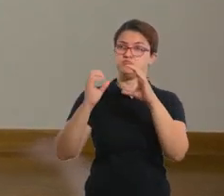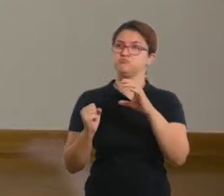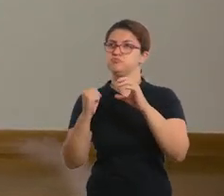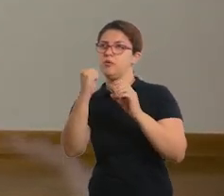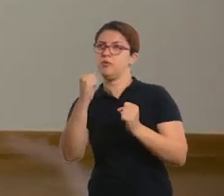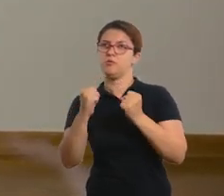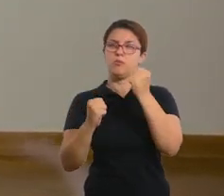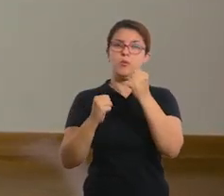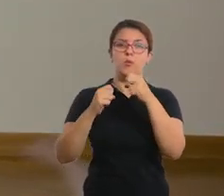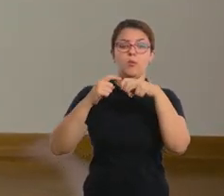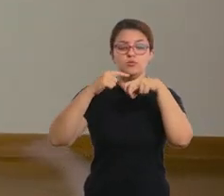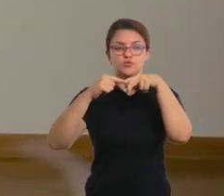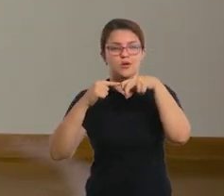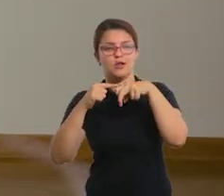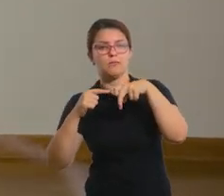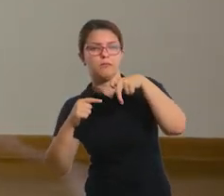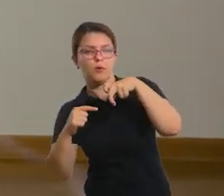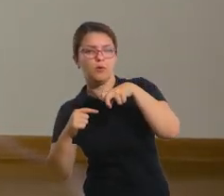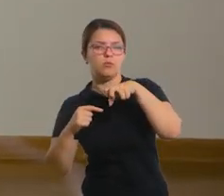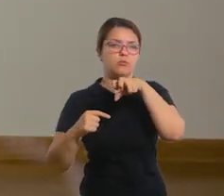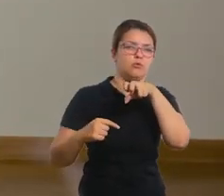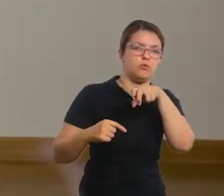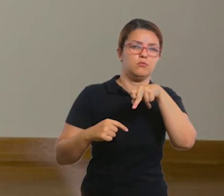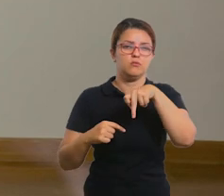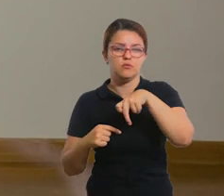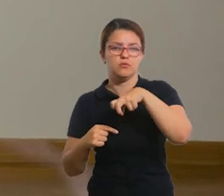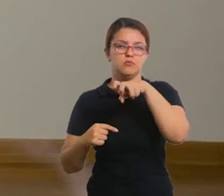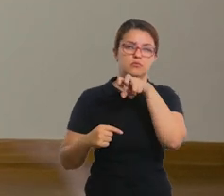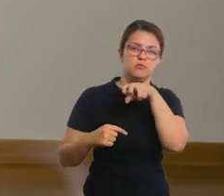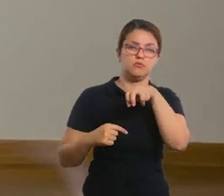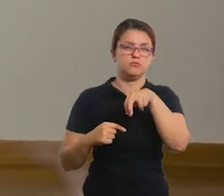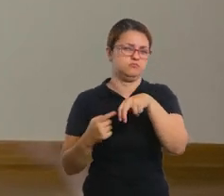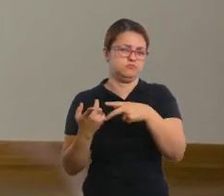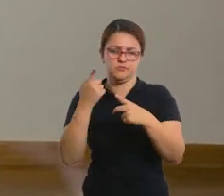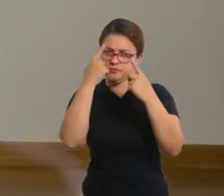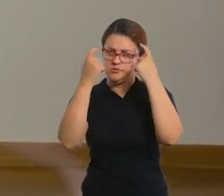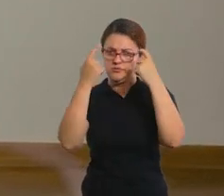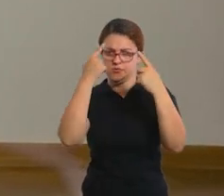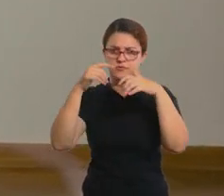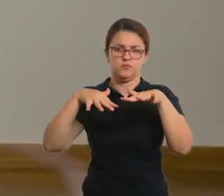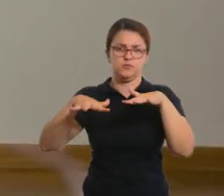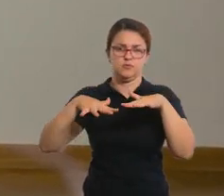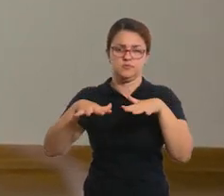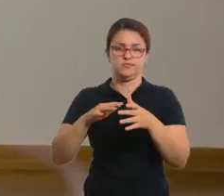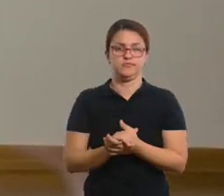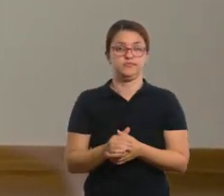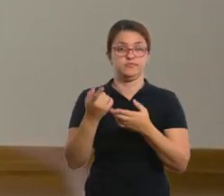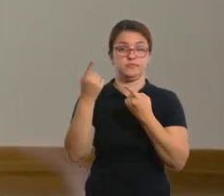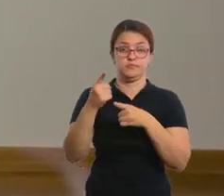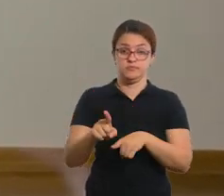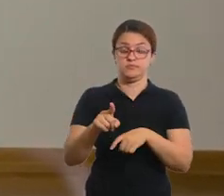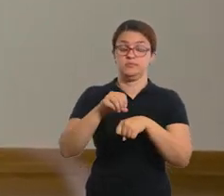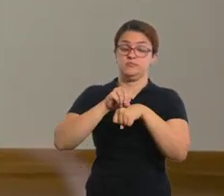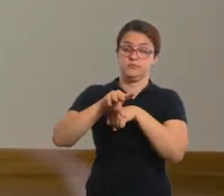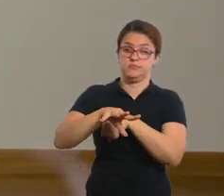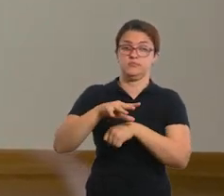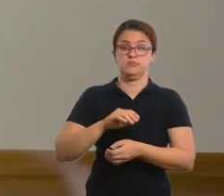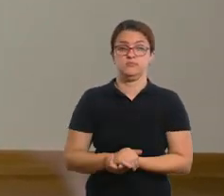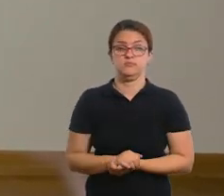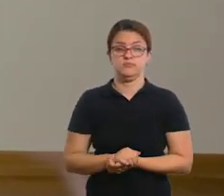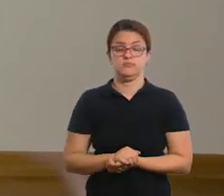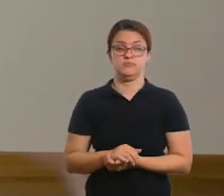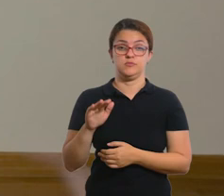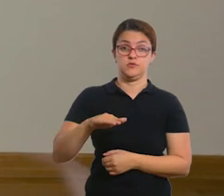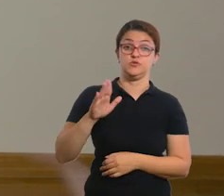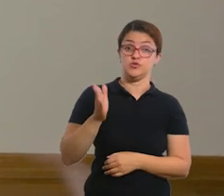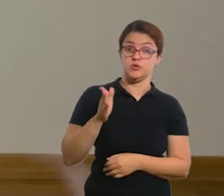Ou, joelhada, dê joelhadas na bexiga e assim por diante, tá? Conforme for a criatividade, tá bom? Outros desafios que eu sugiro